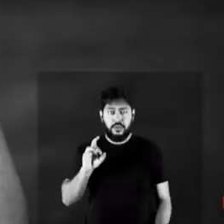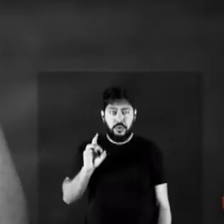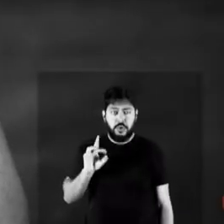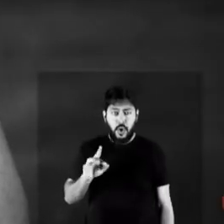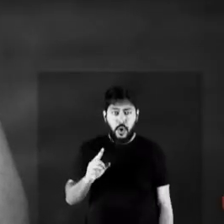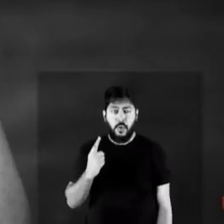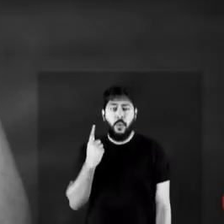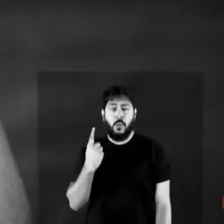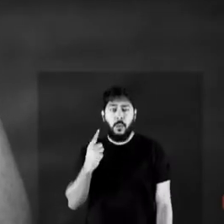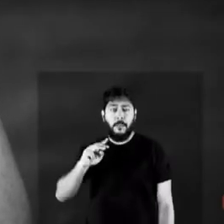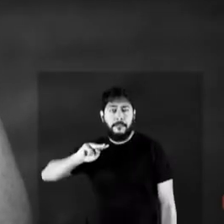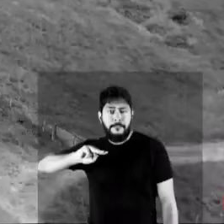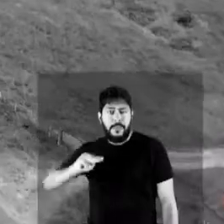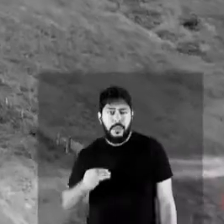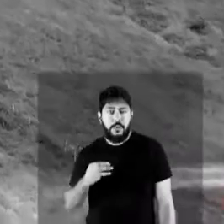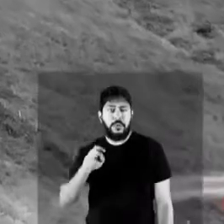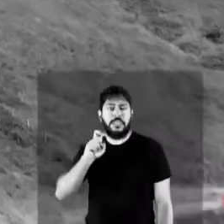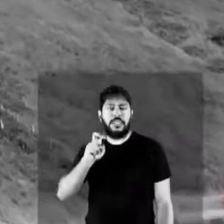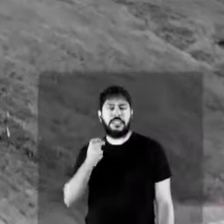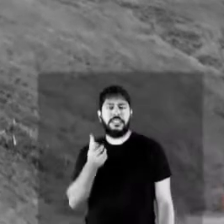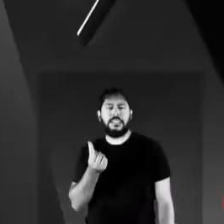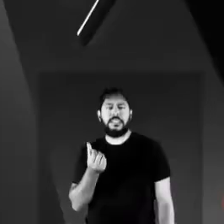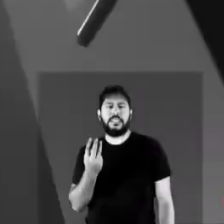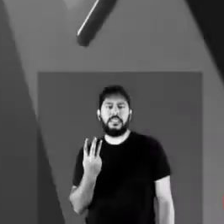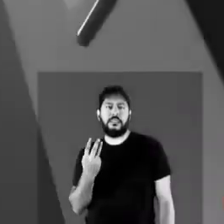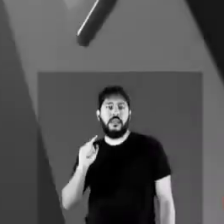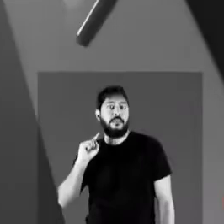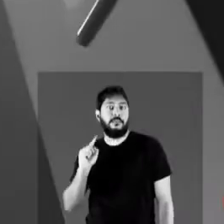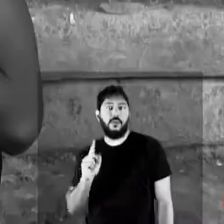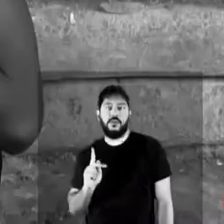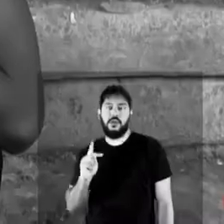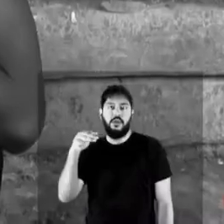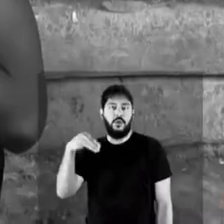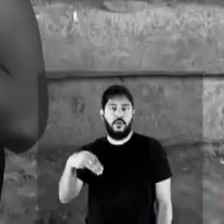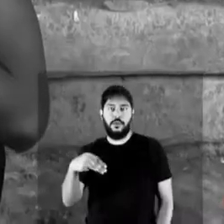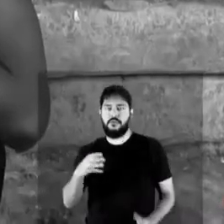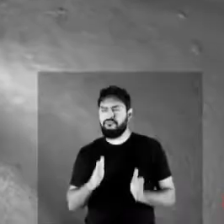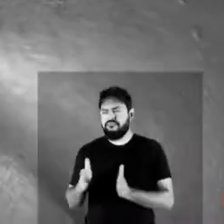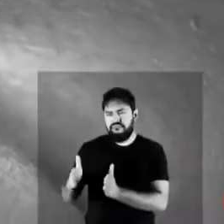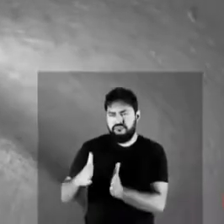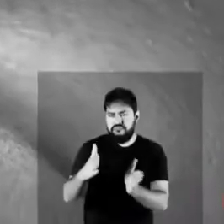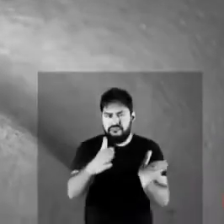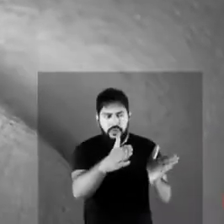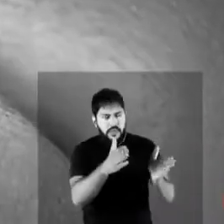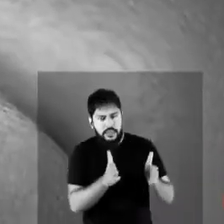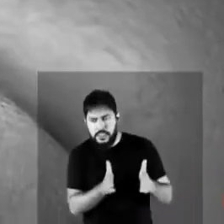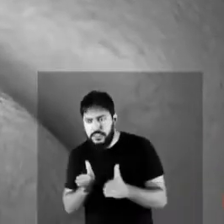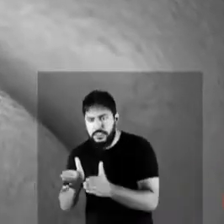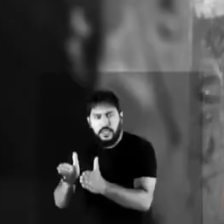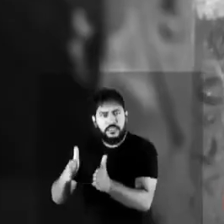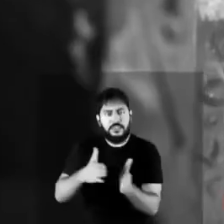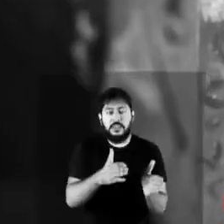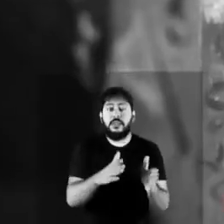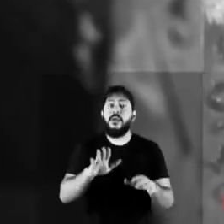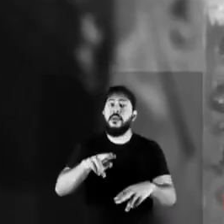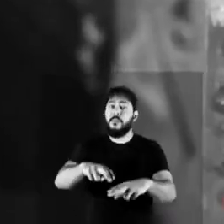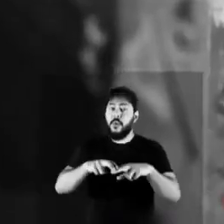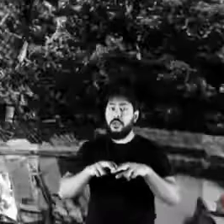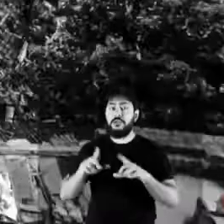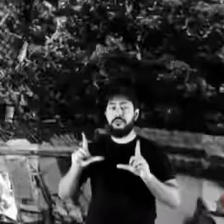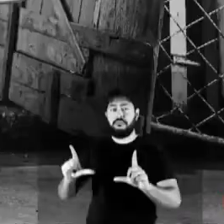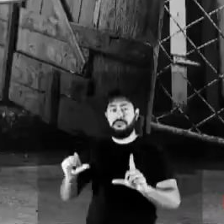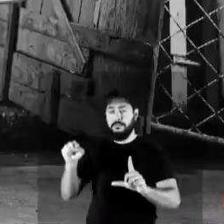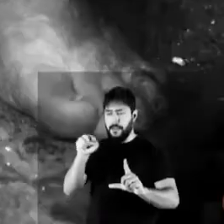precisam da democracia, para que a estrada, a luz, a comida, a oportunidade chegue até